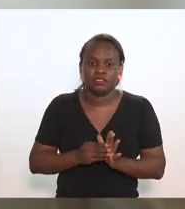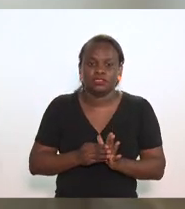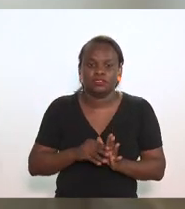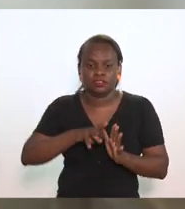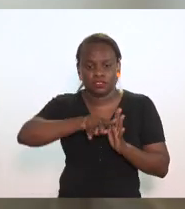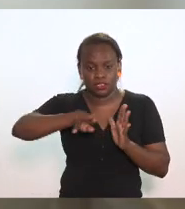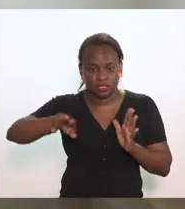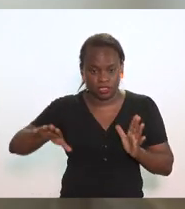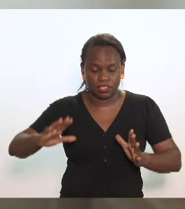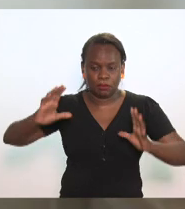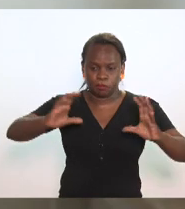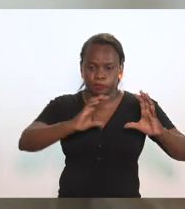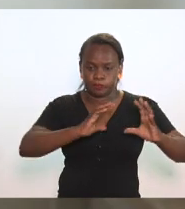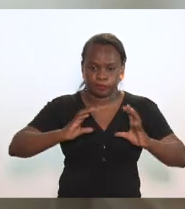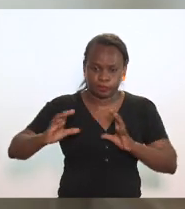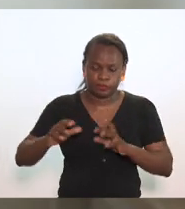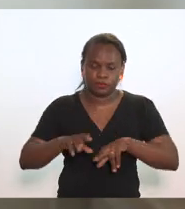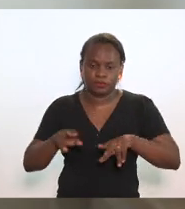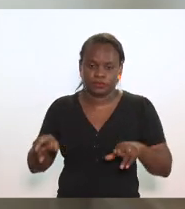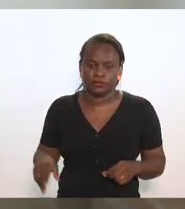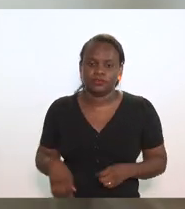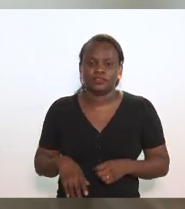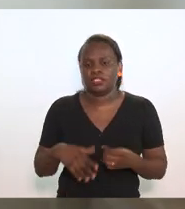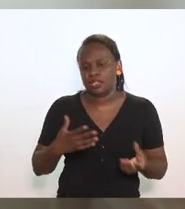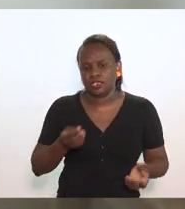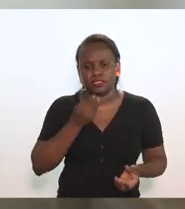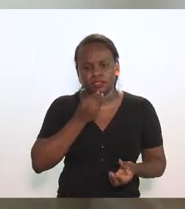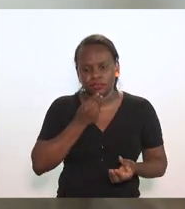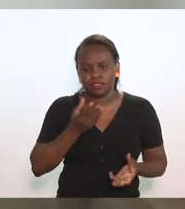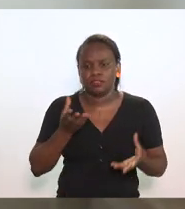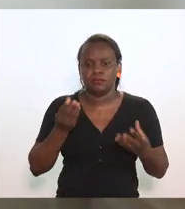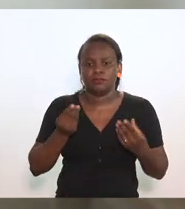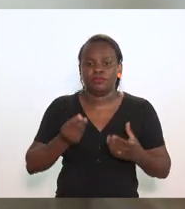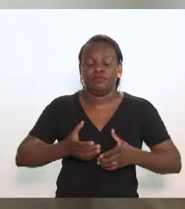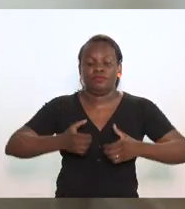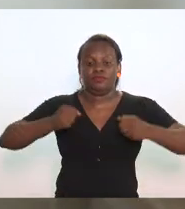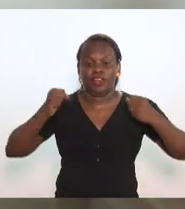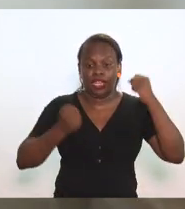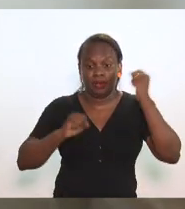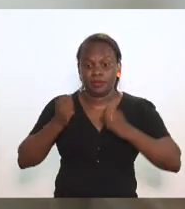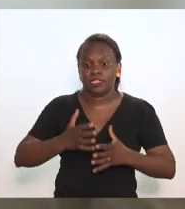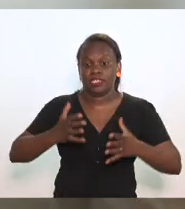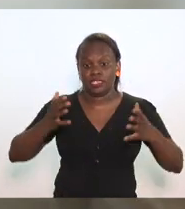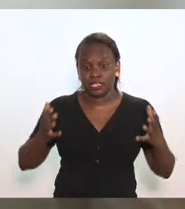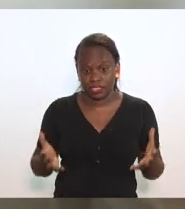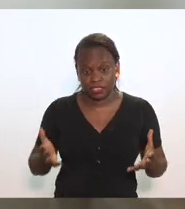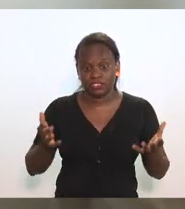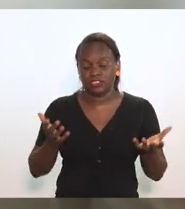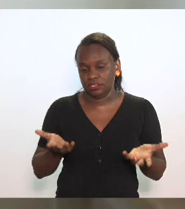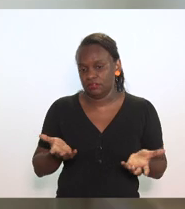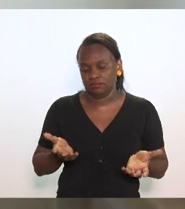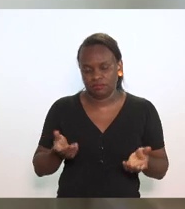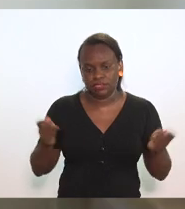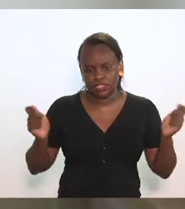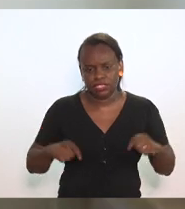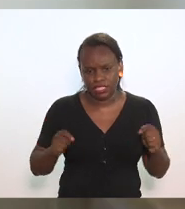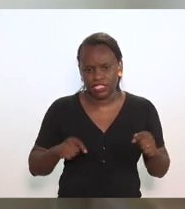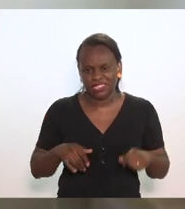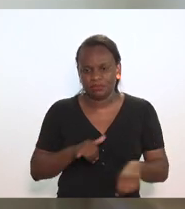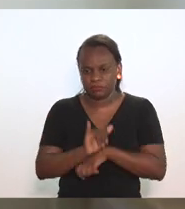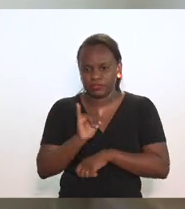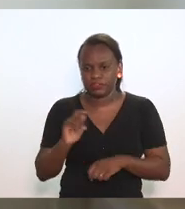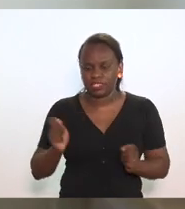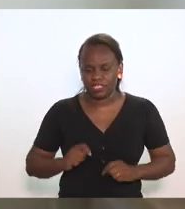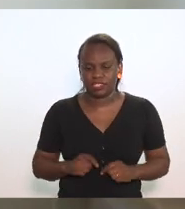diversos recipientes é claro que uma grande produtora mesmo assim pode sonegar